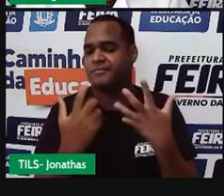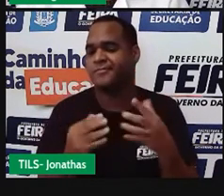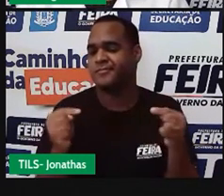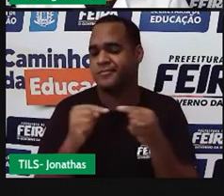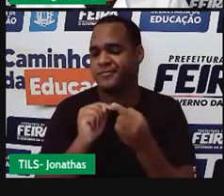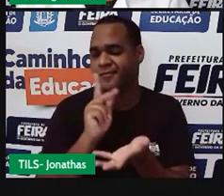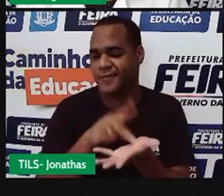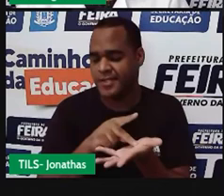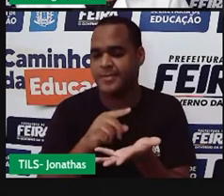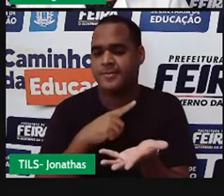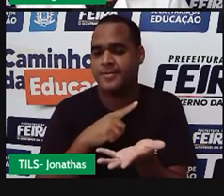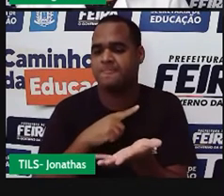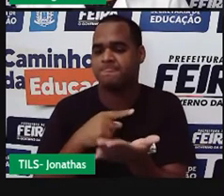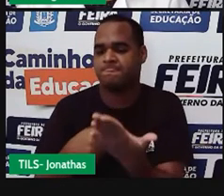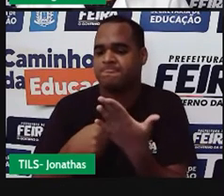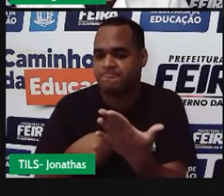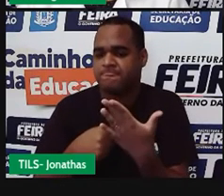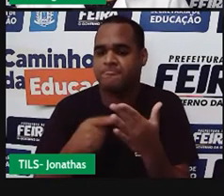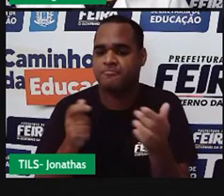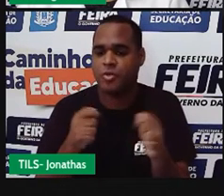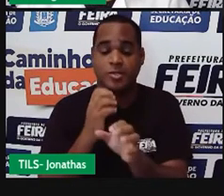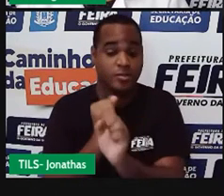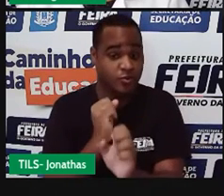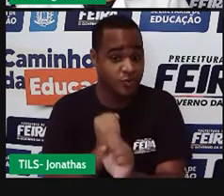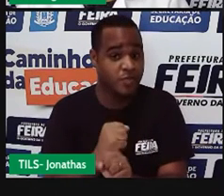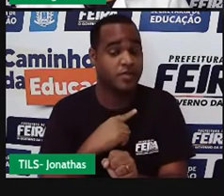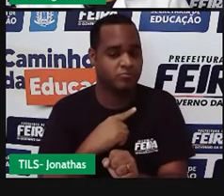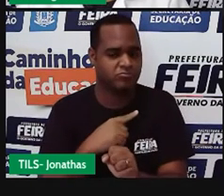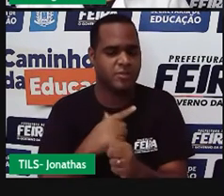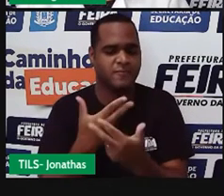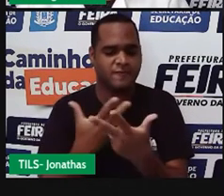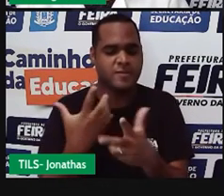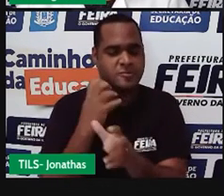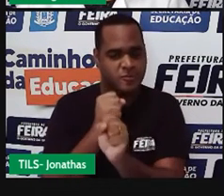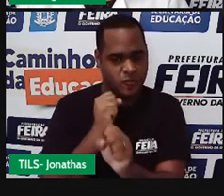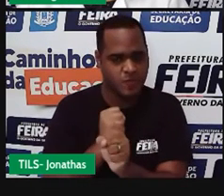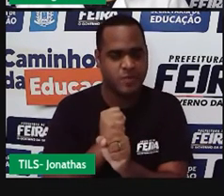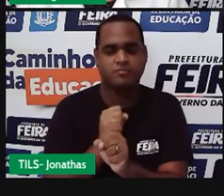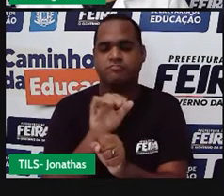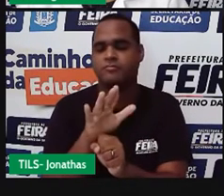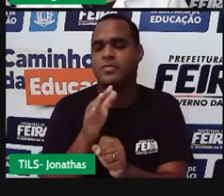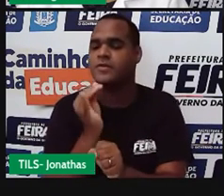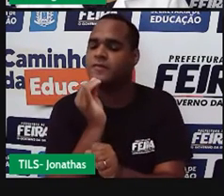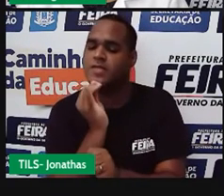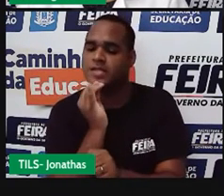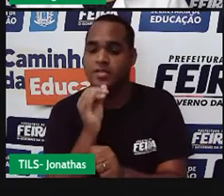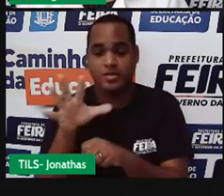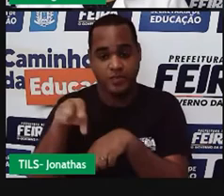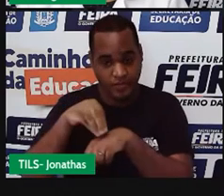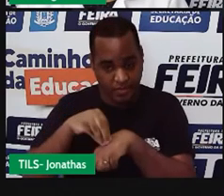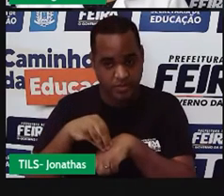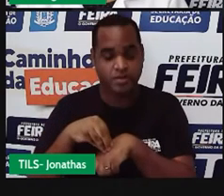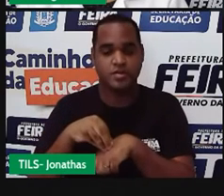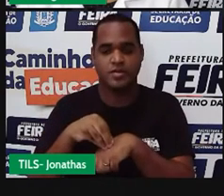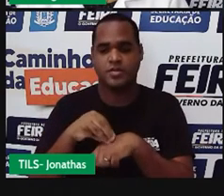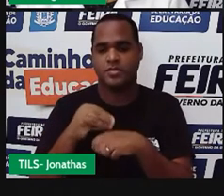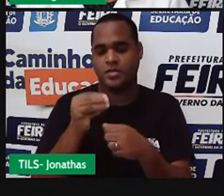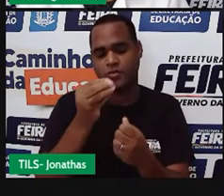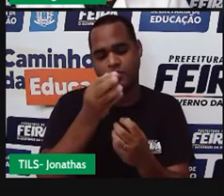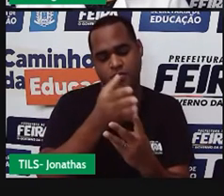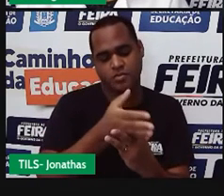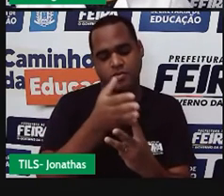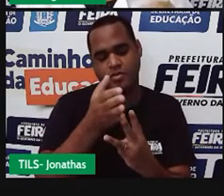Quando você achar o total dessa soma você vai pegar esse total e vai dividir por três.